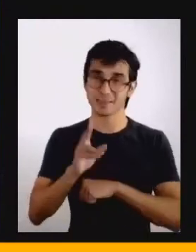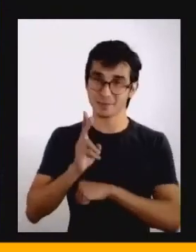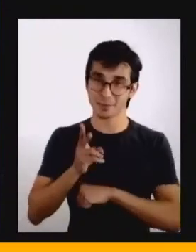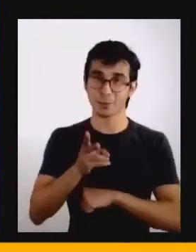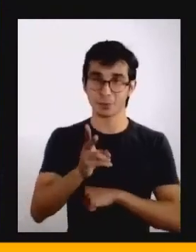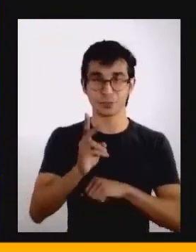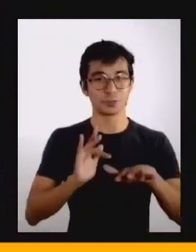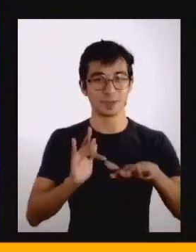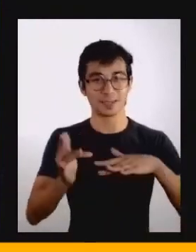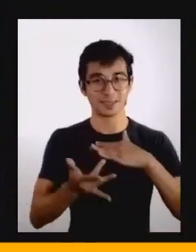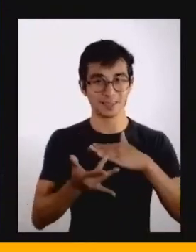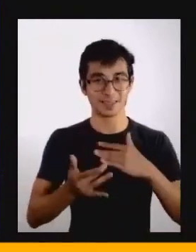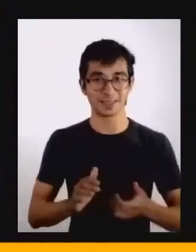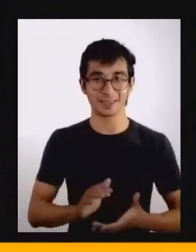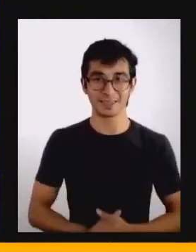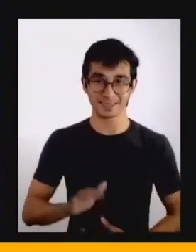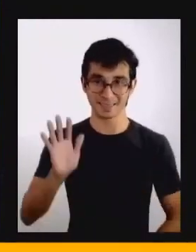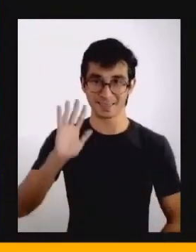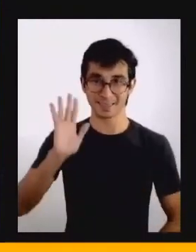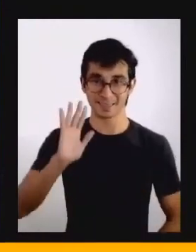essas redes sociais. Tchau, tchau.